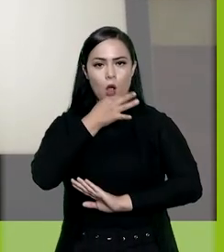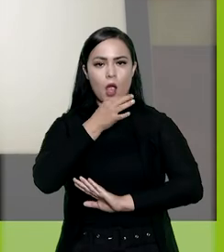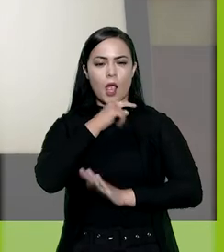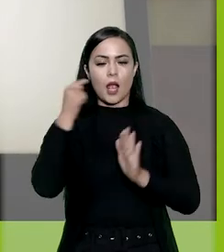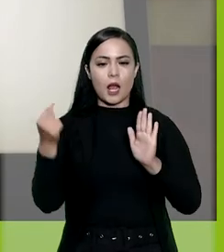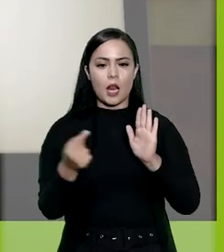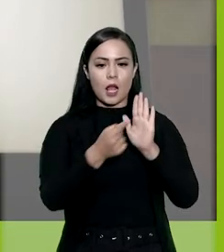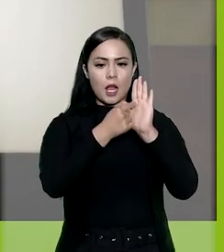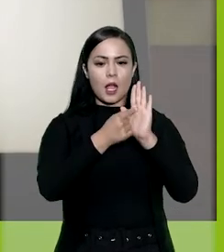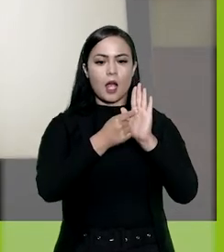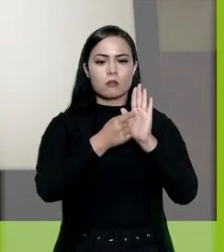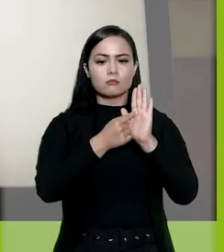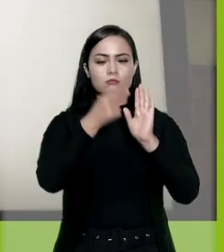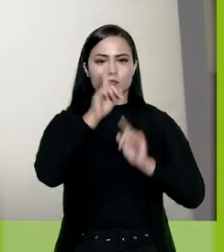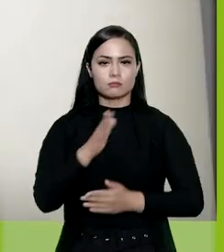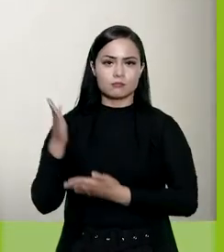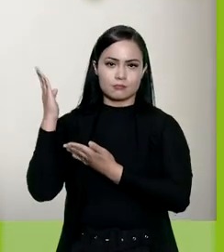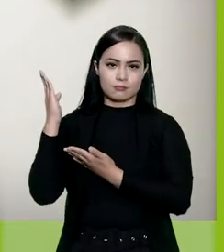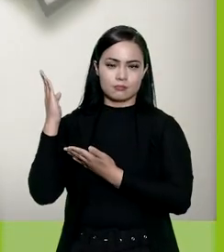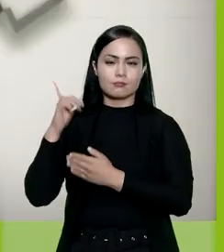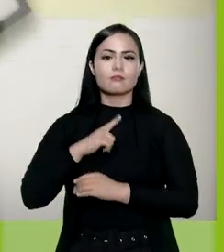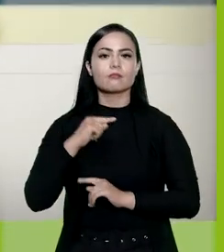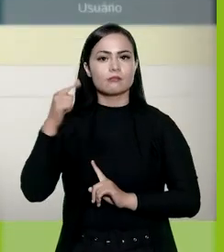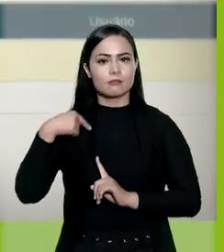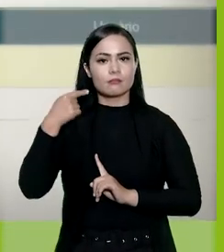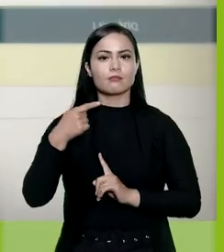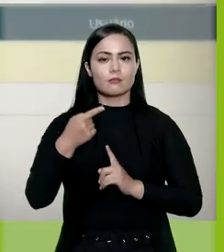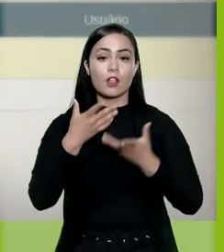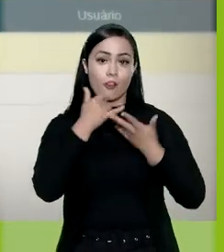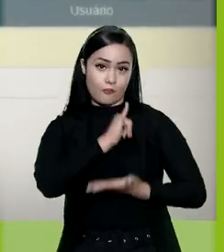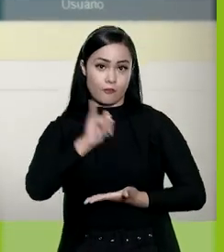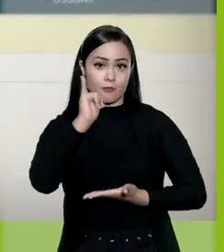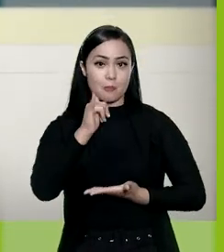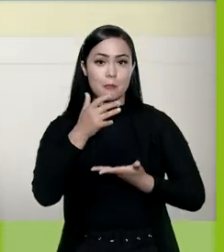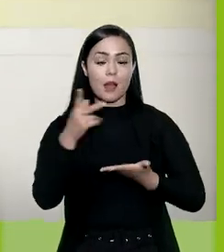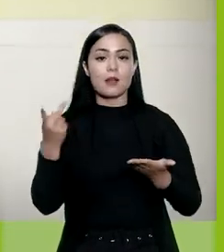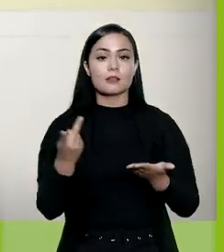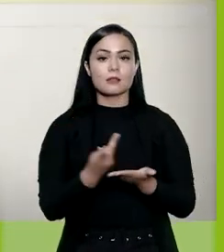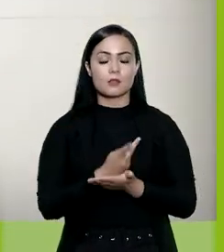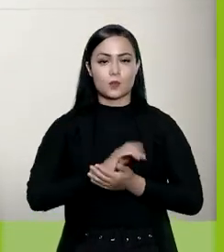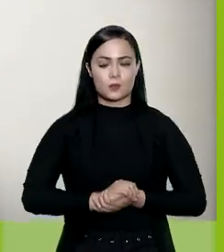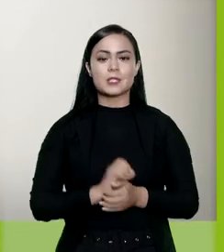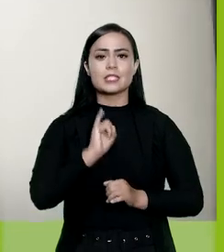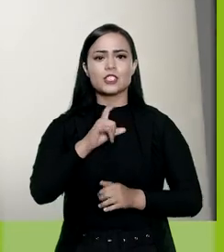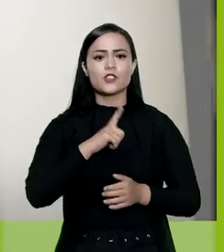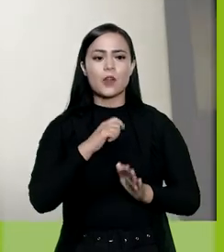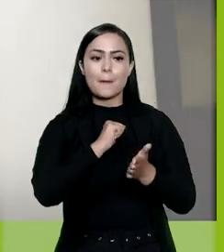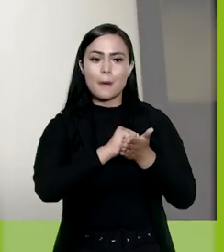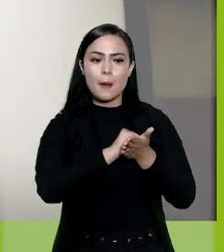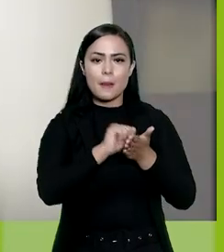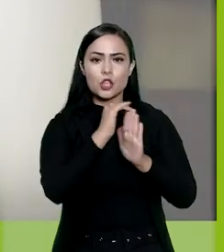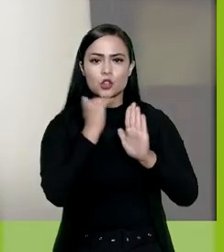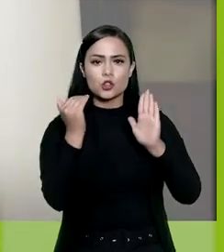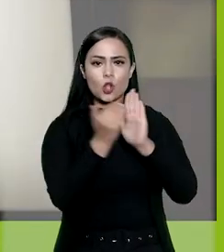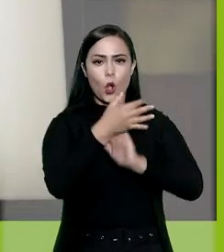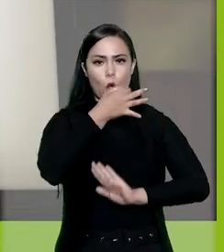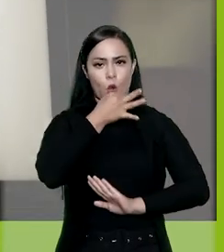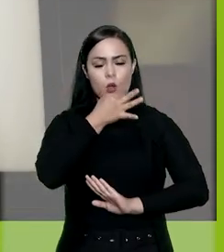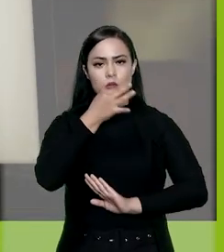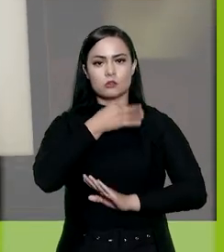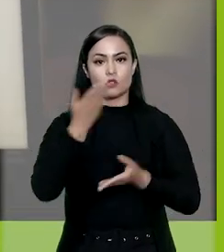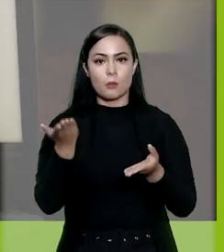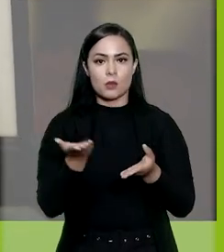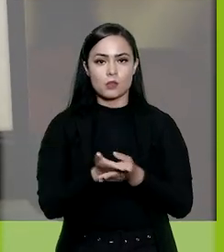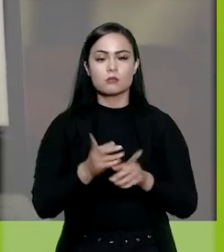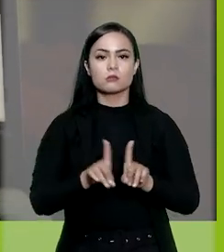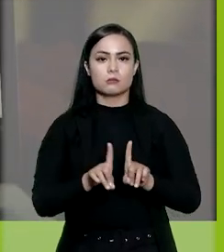comentário, basta clicar neste ícone e, em seguida, confirmar a ação. Caso ocorra a exclusão de todos